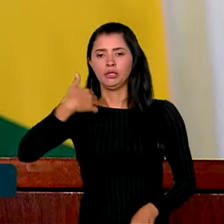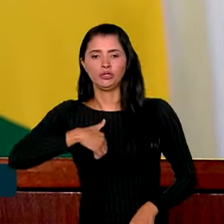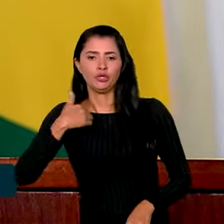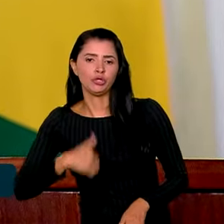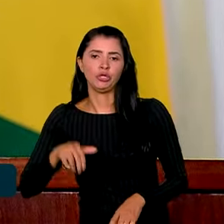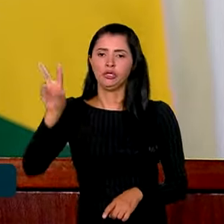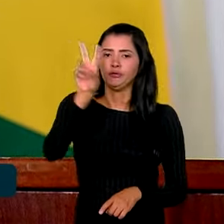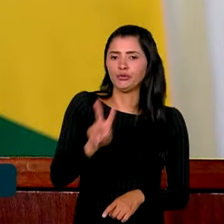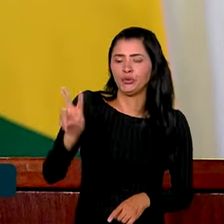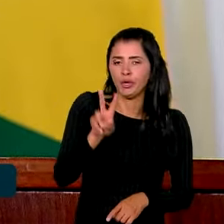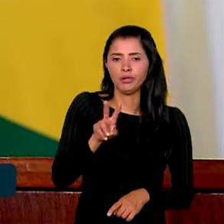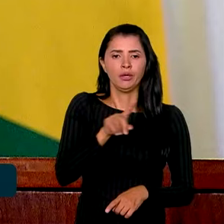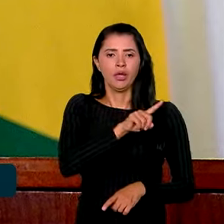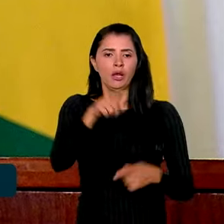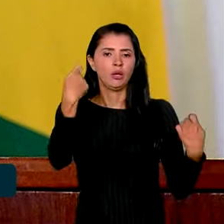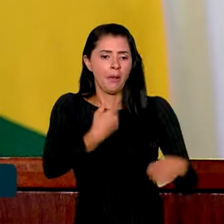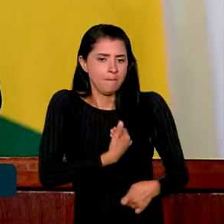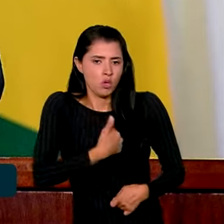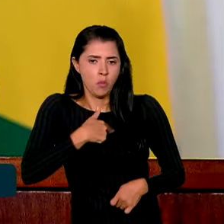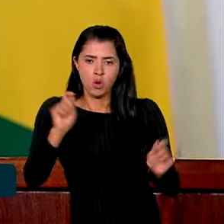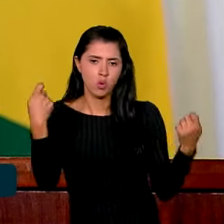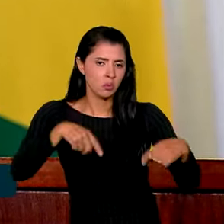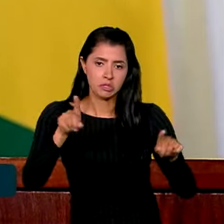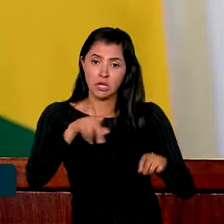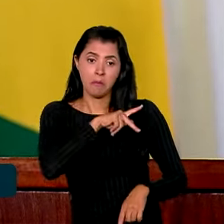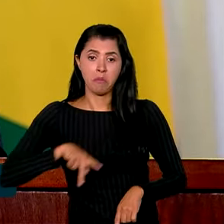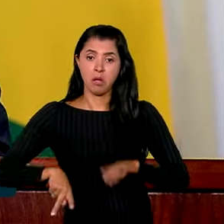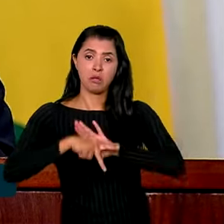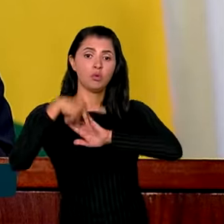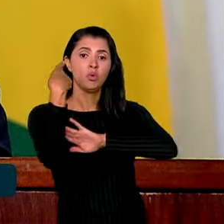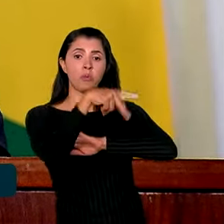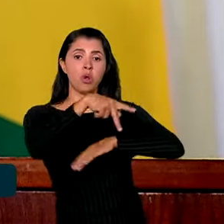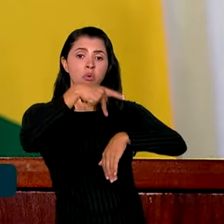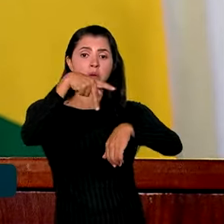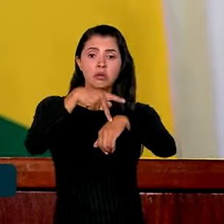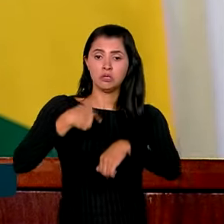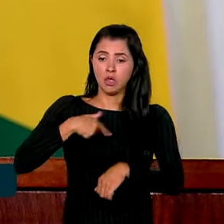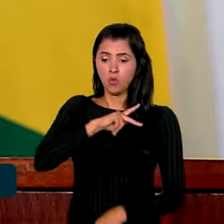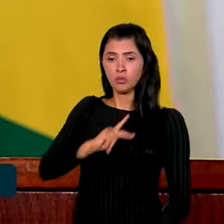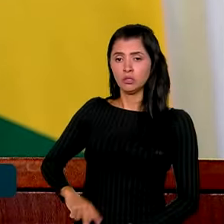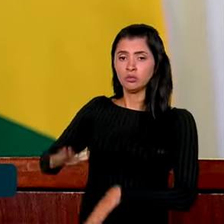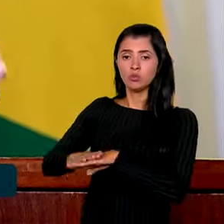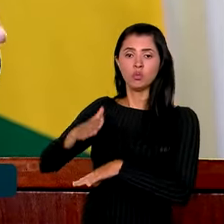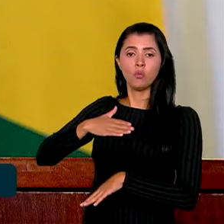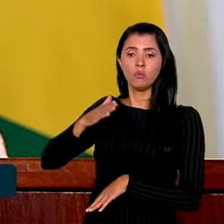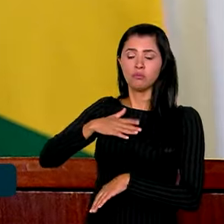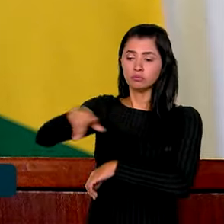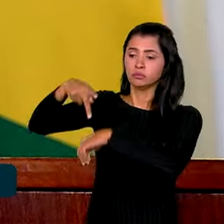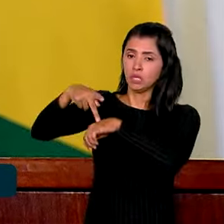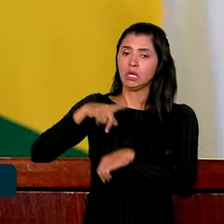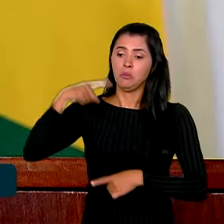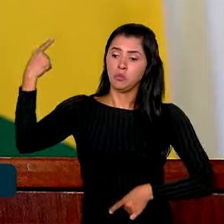da Venezuela. Ele não tem que ser meu amigo, ele tem que ser presidente do país dele, eu tenho que ser presidente do meu país. Nós temos que ter política de